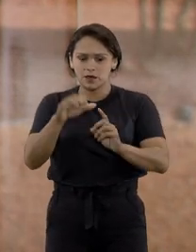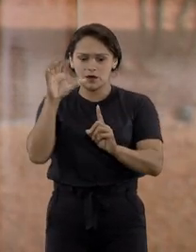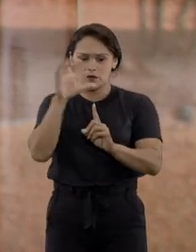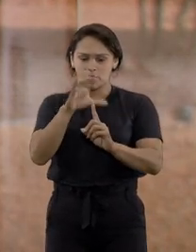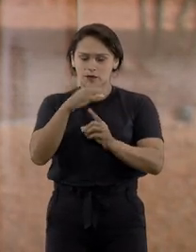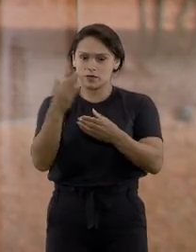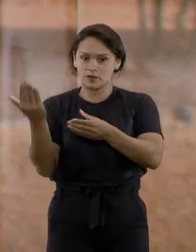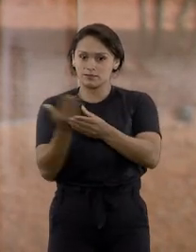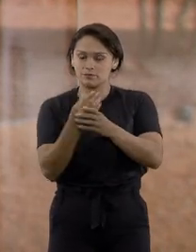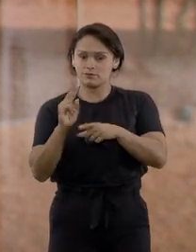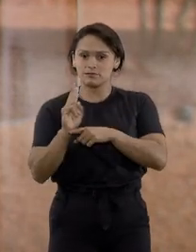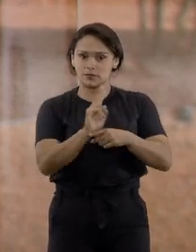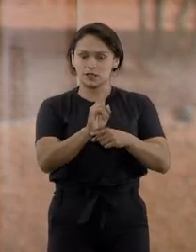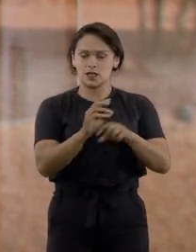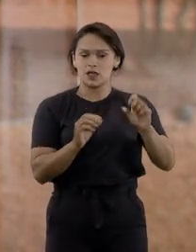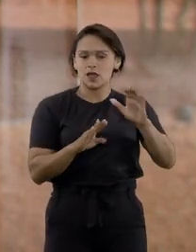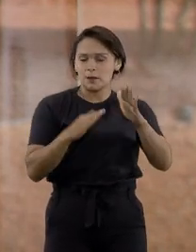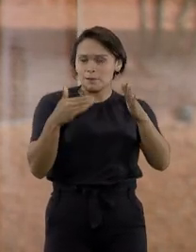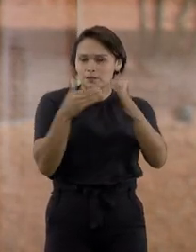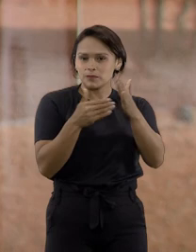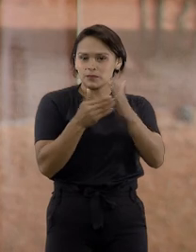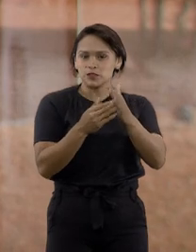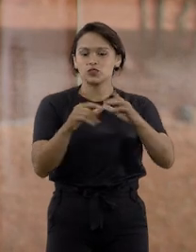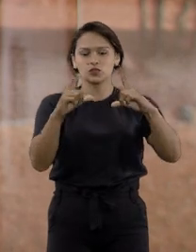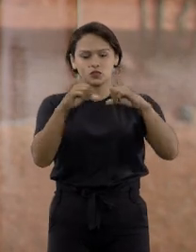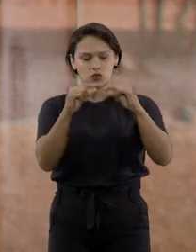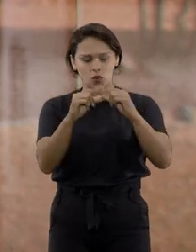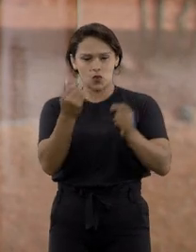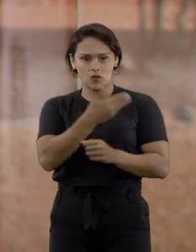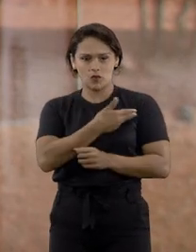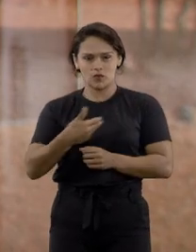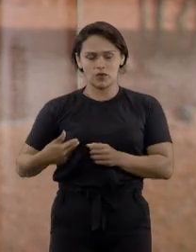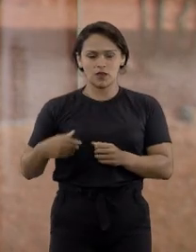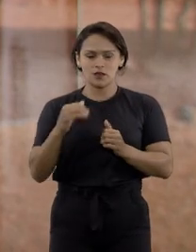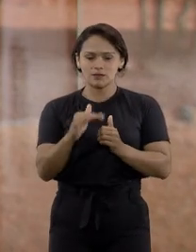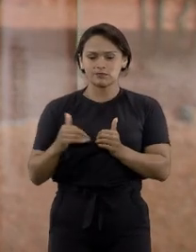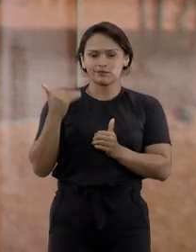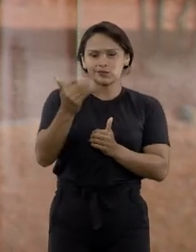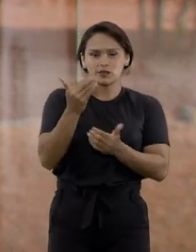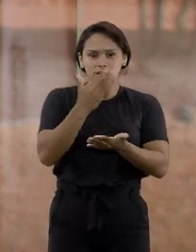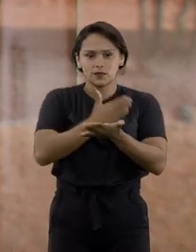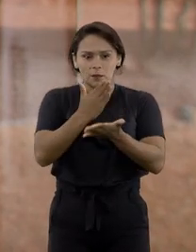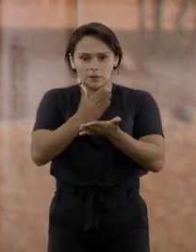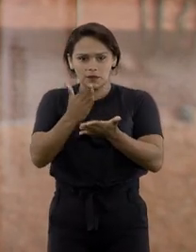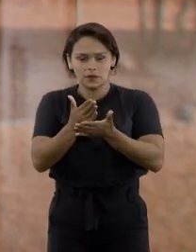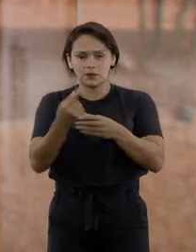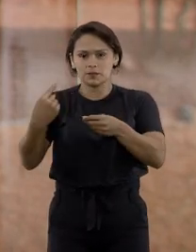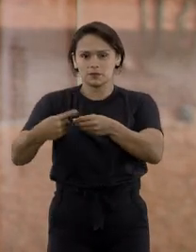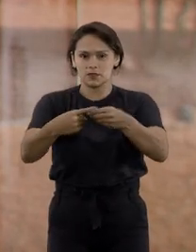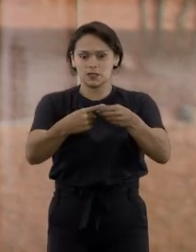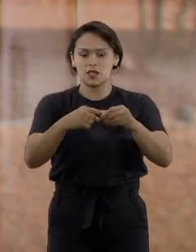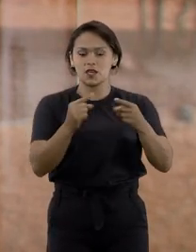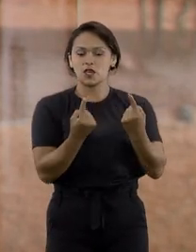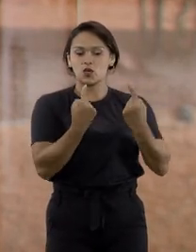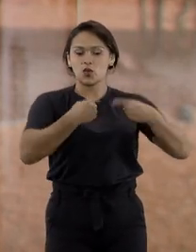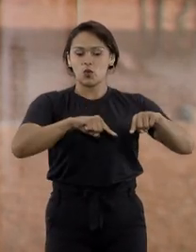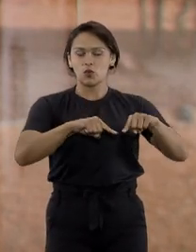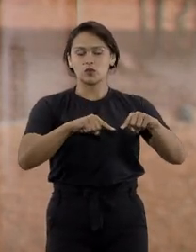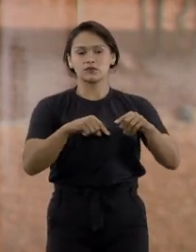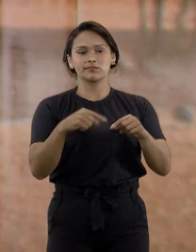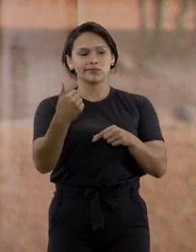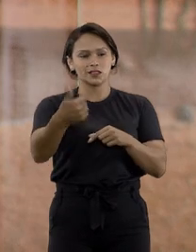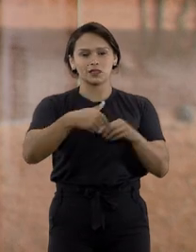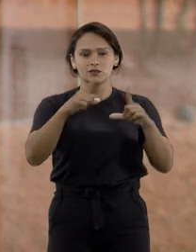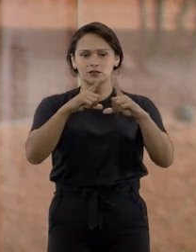da liminar, impedindo que o governo distrital promovesse o registro do parcelamento urbano. Contra esta decisão, o DF entrou com um pedido de